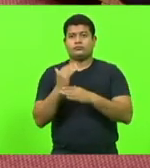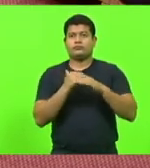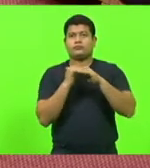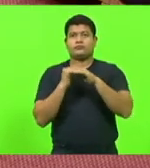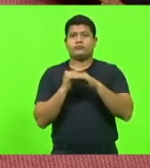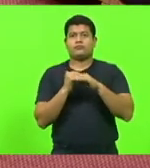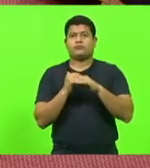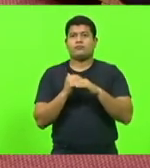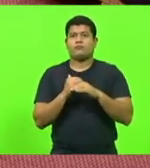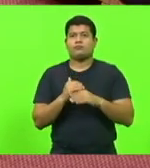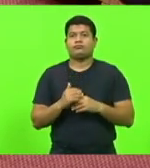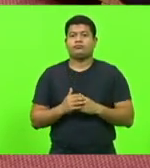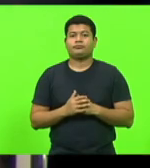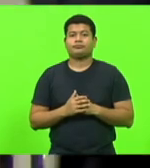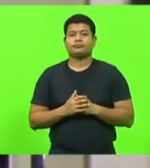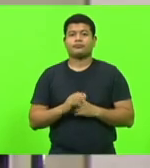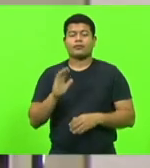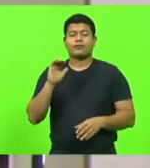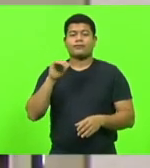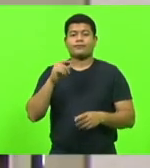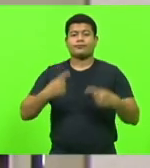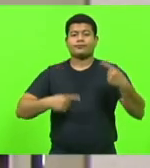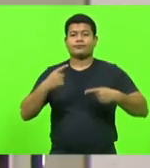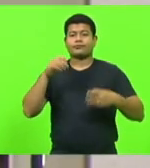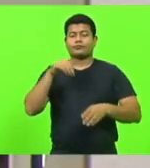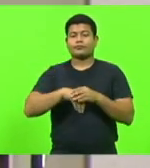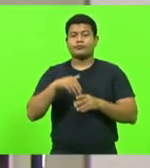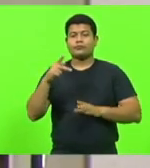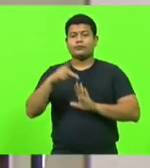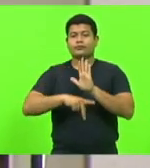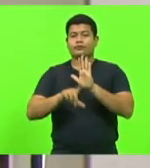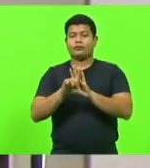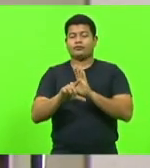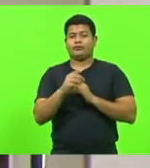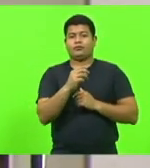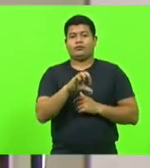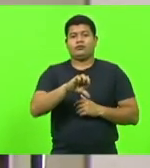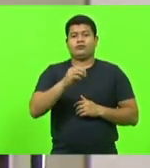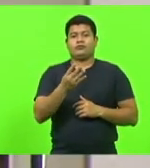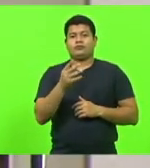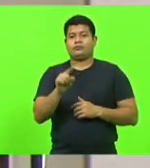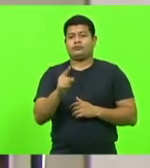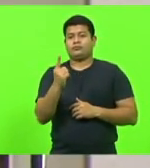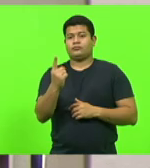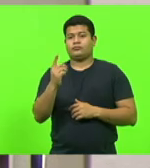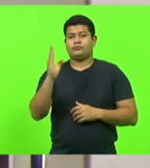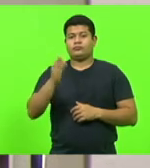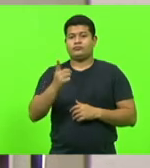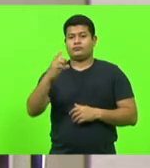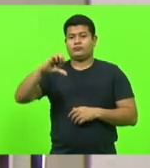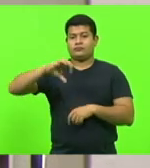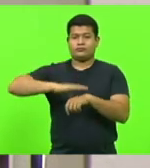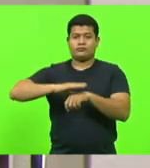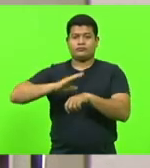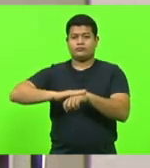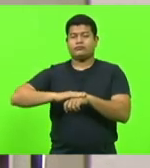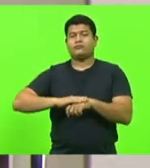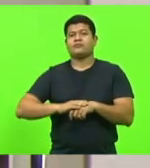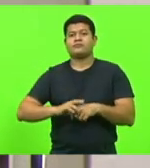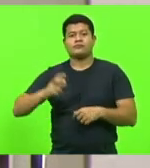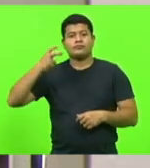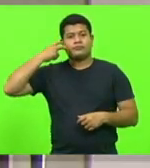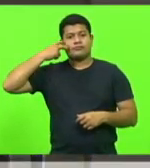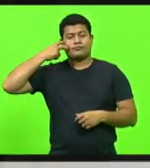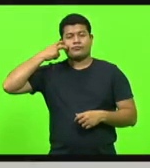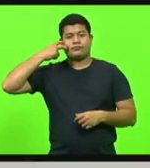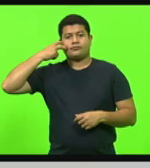unanimidade. Discussão e votação em turno único do Projeto de Lei nº.1, de 2019, autor, deputado Luiz Fernando Vampiro,